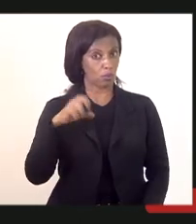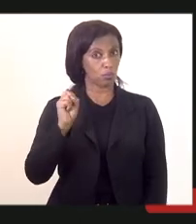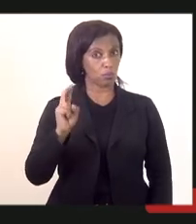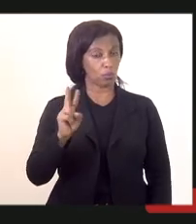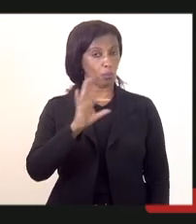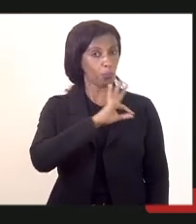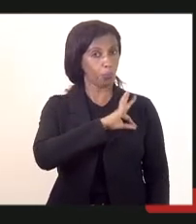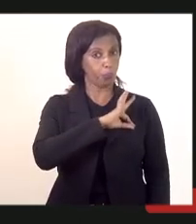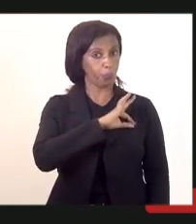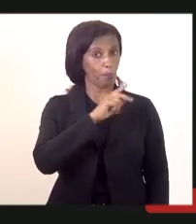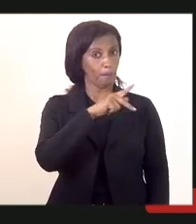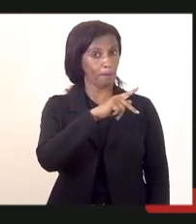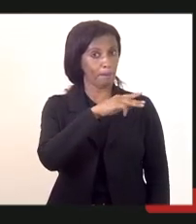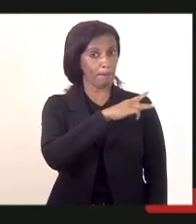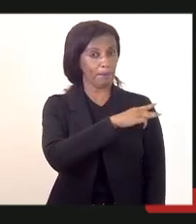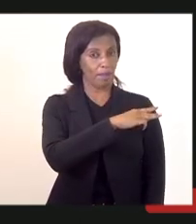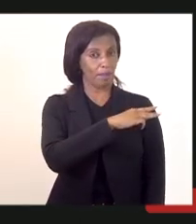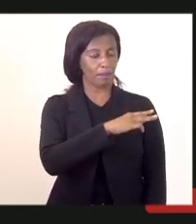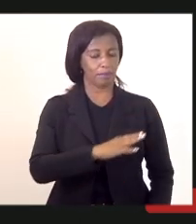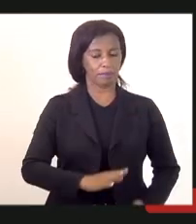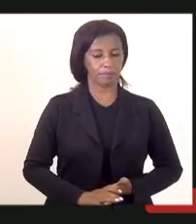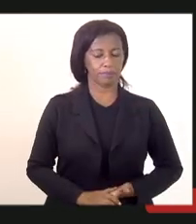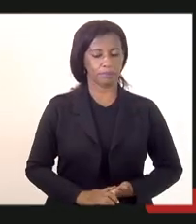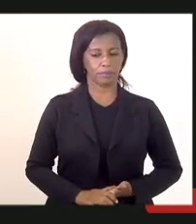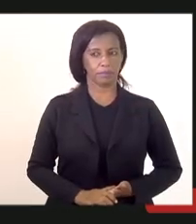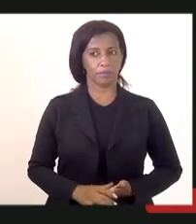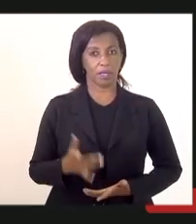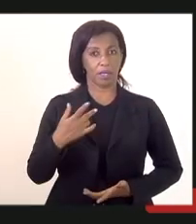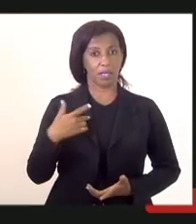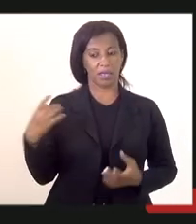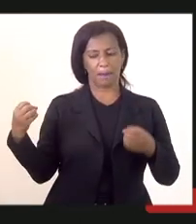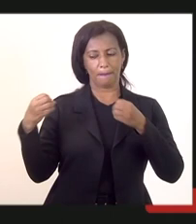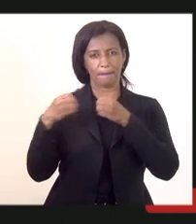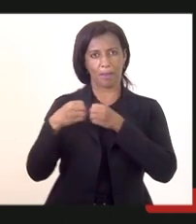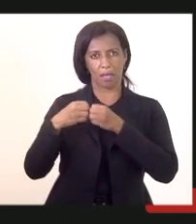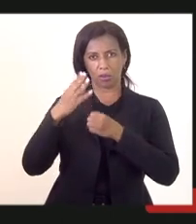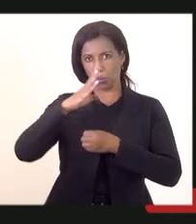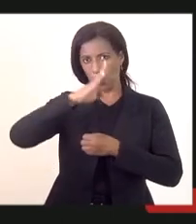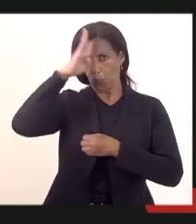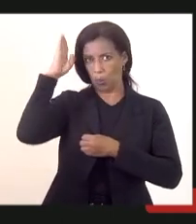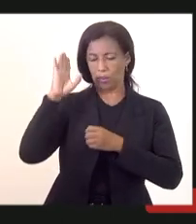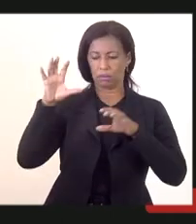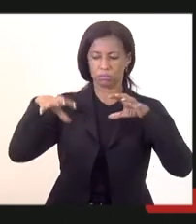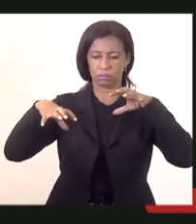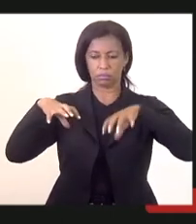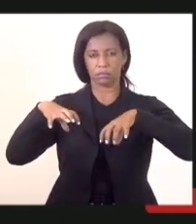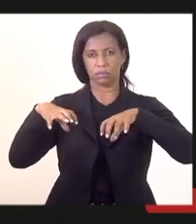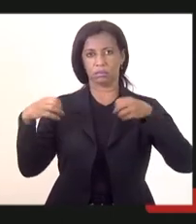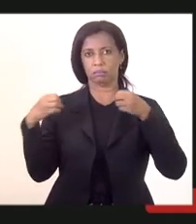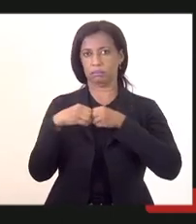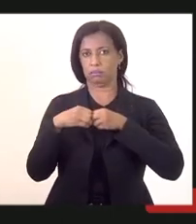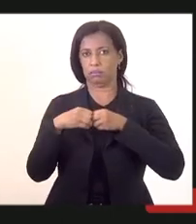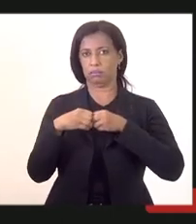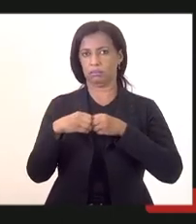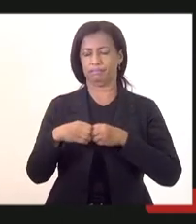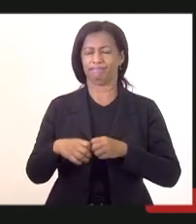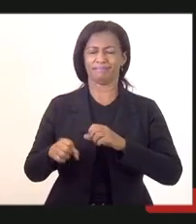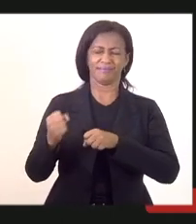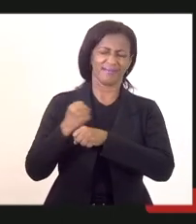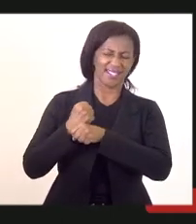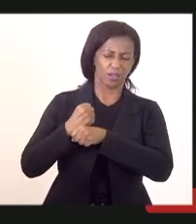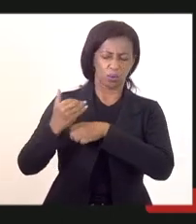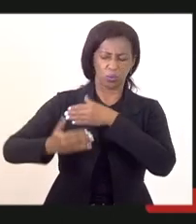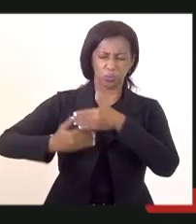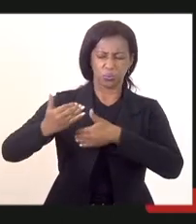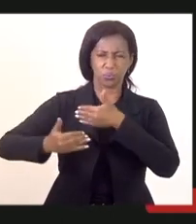que hoje está ali ao lado do corpo de bombeiro. As décadas que passaram, muitas covardias